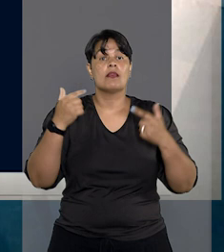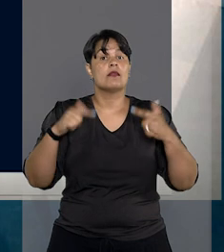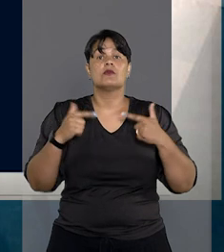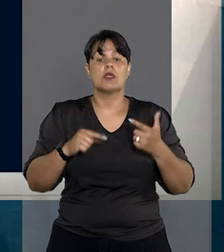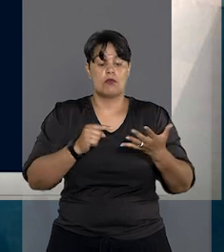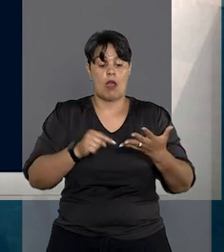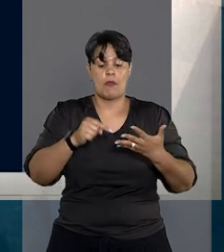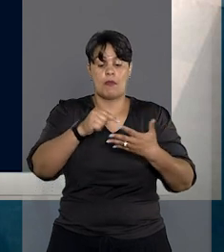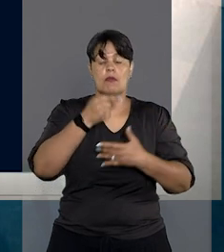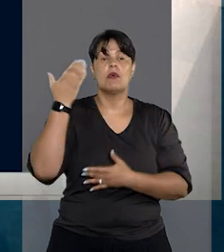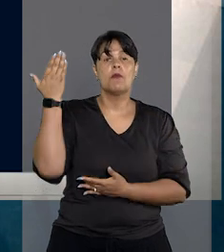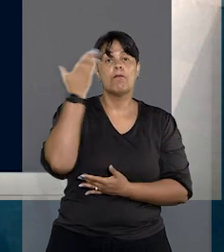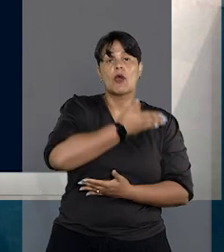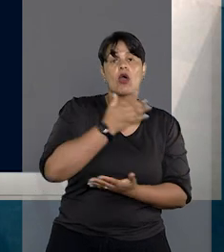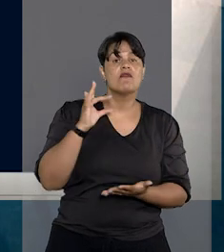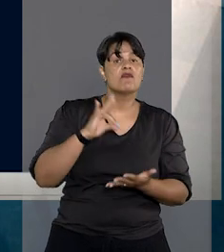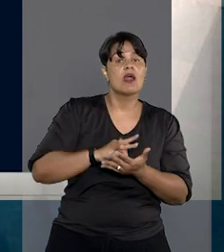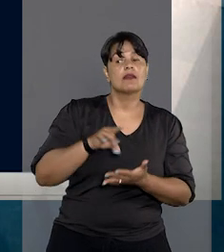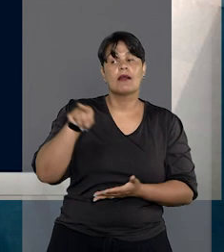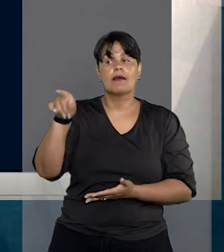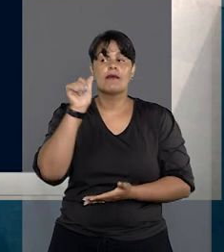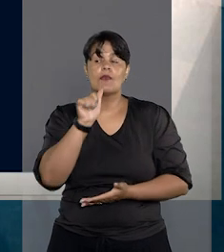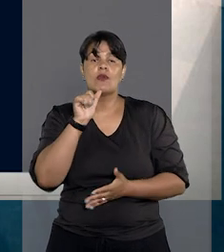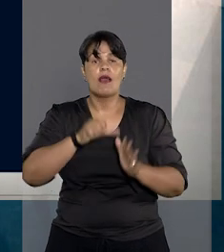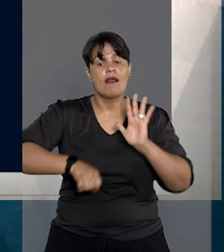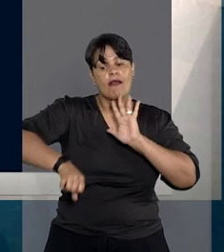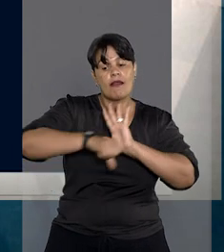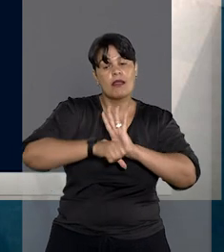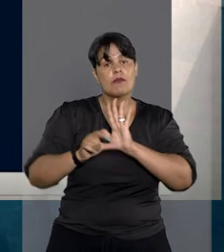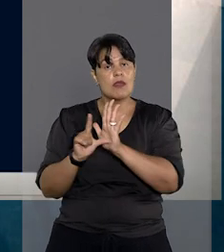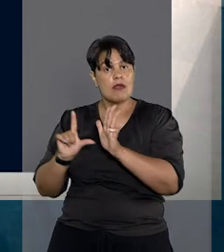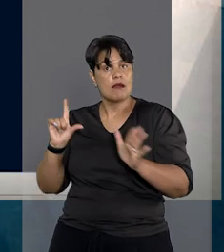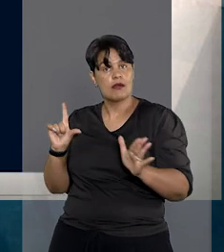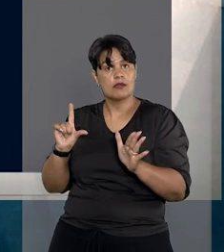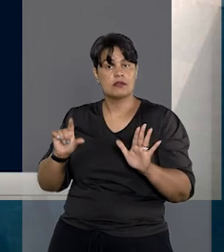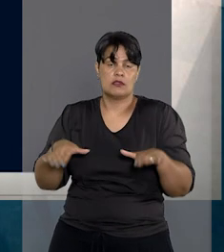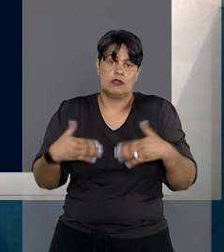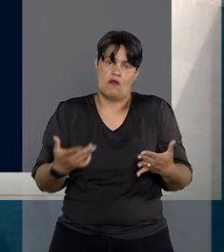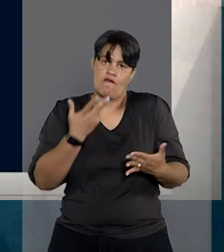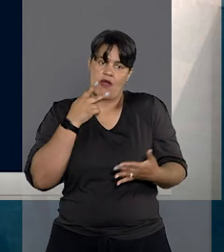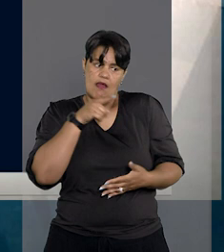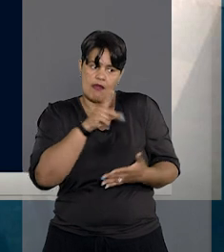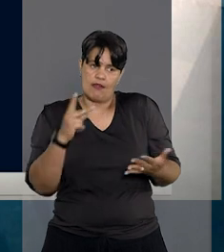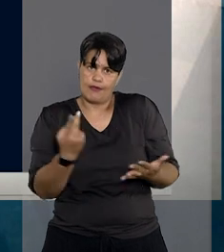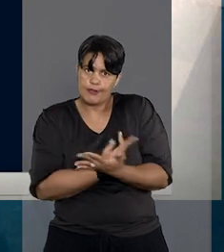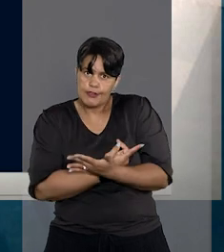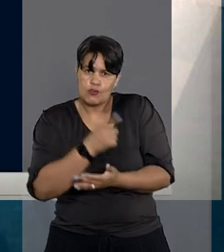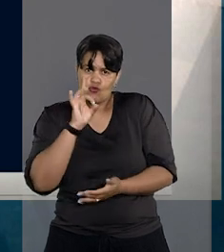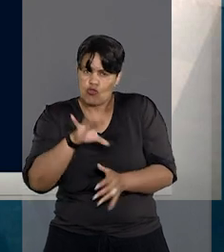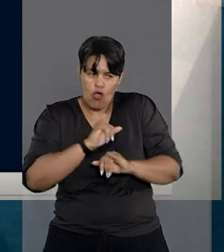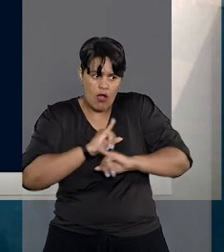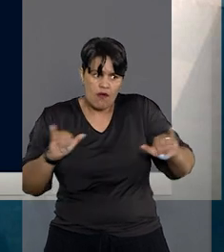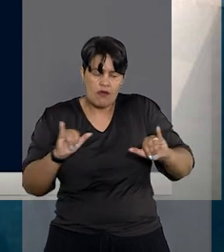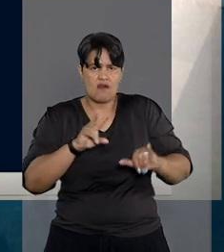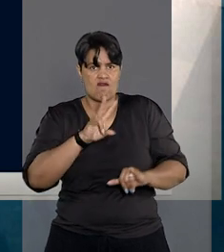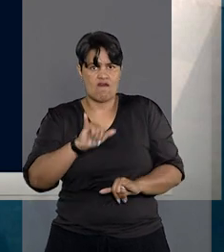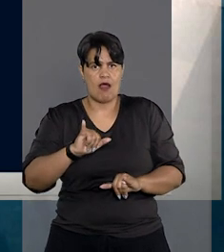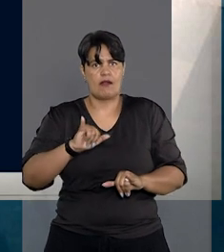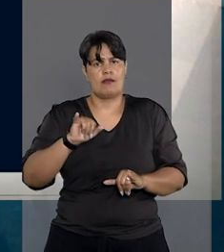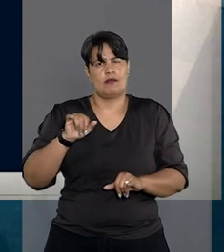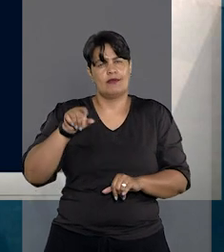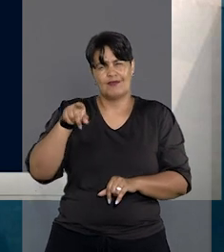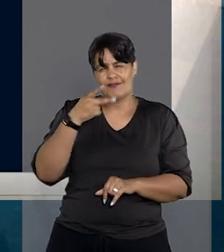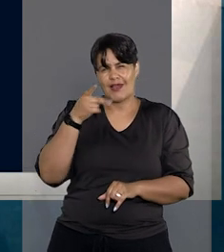prova concreta de que havia atividade criminosa anterior e que a mera notícia da prática de outros crimes não pode levar ao